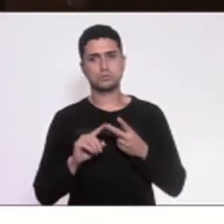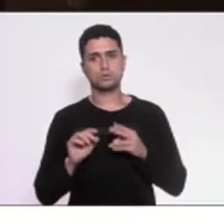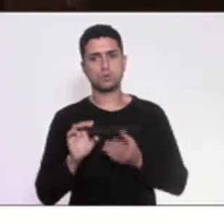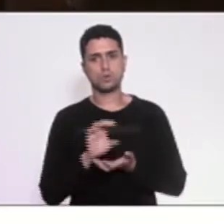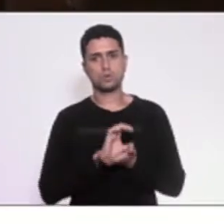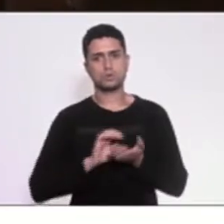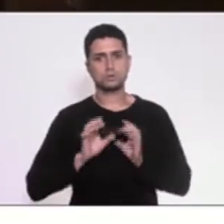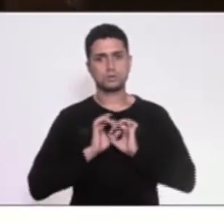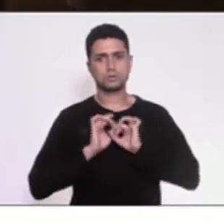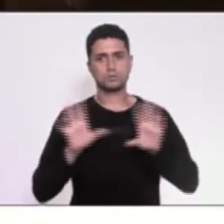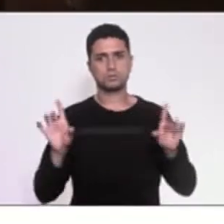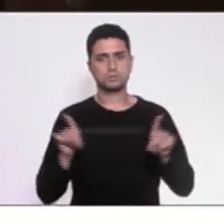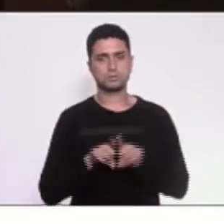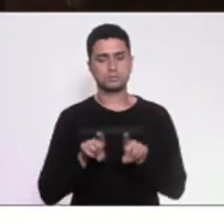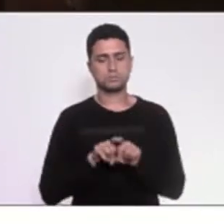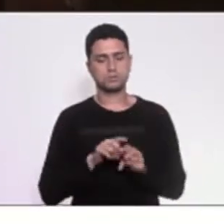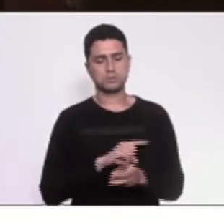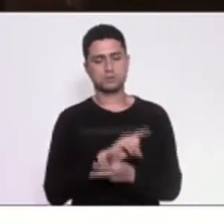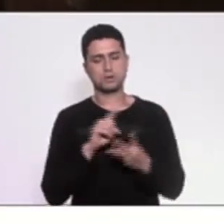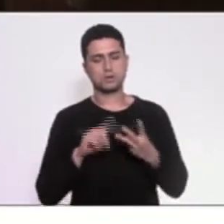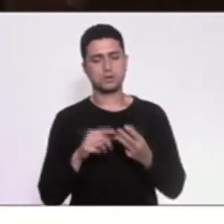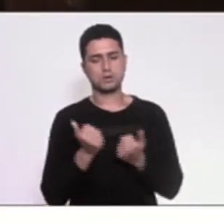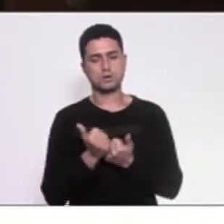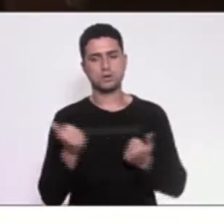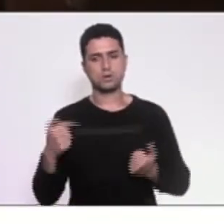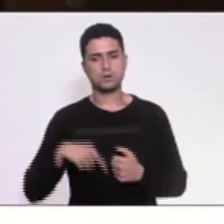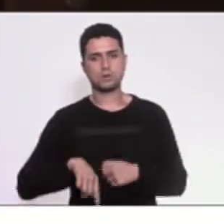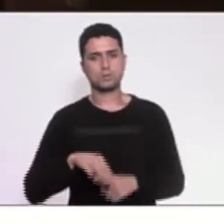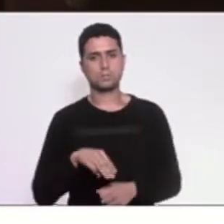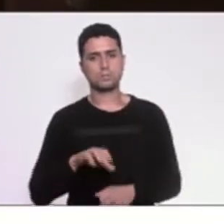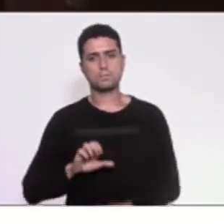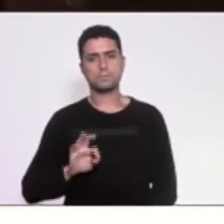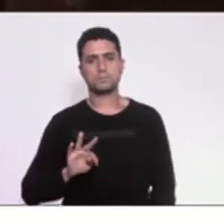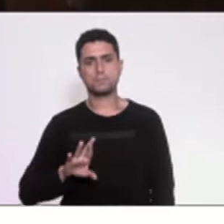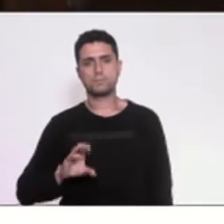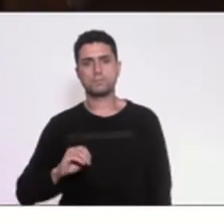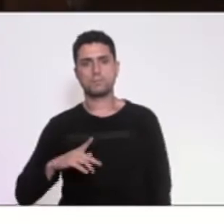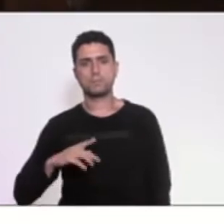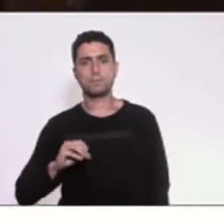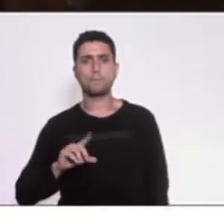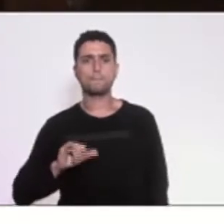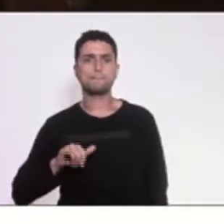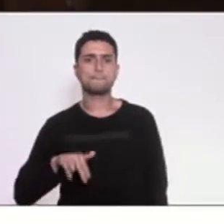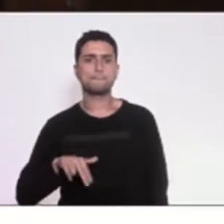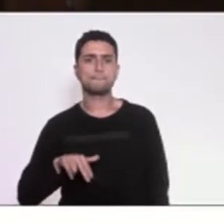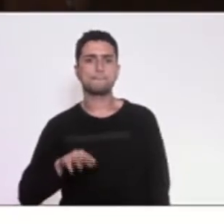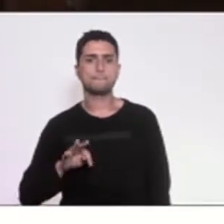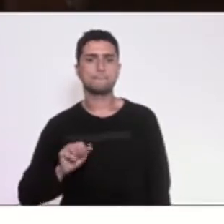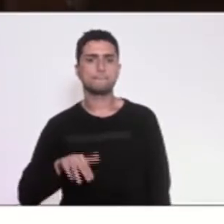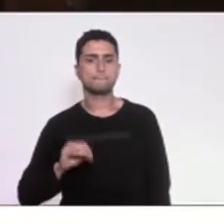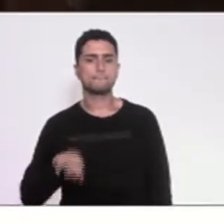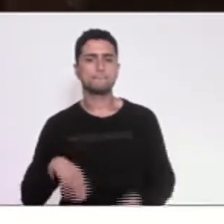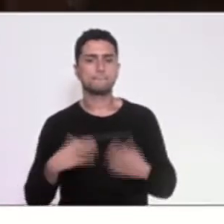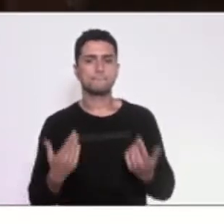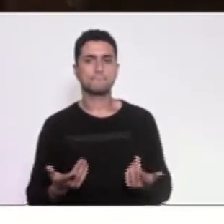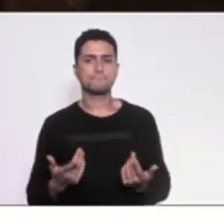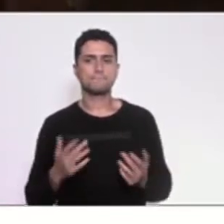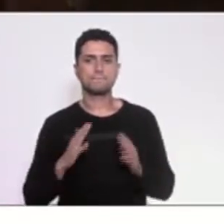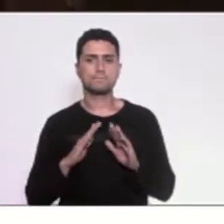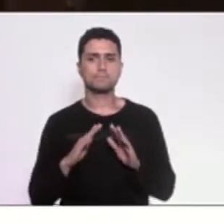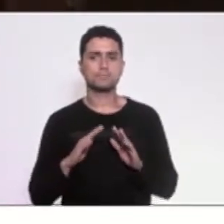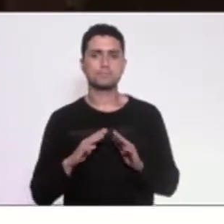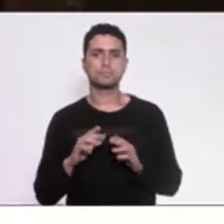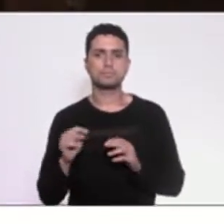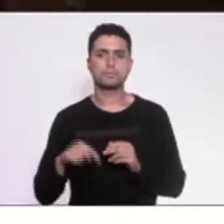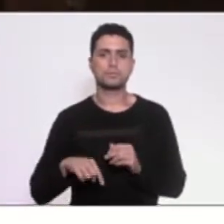O caso que quero aqui destacar, de mais um ataque, de mais uma agressão a um órgão colegiado do Estado por